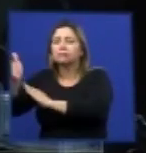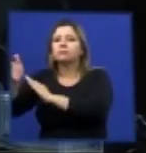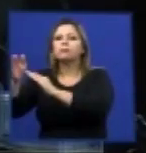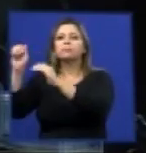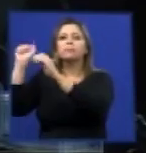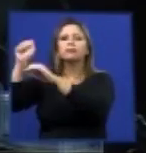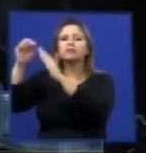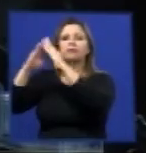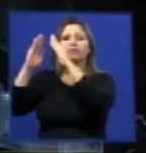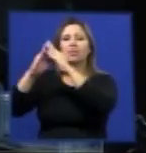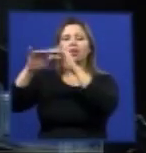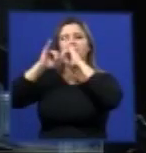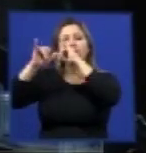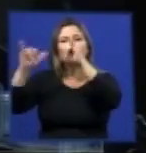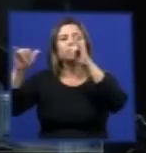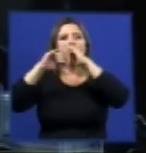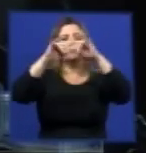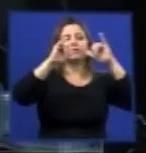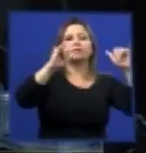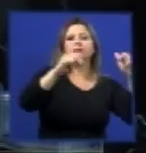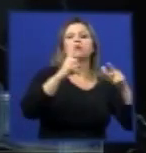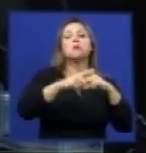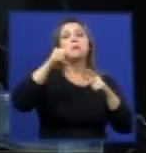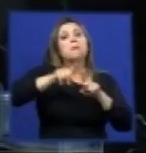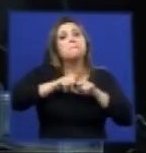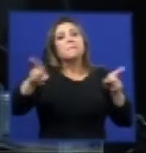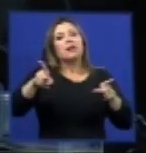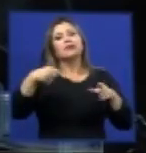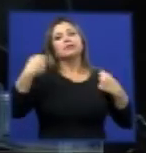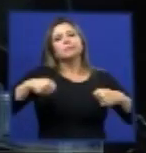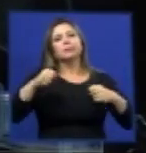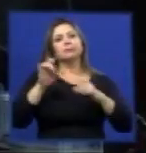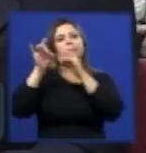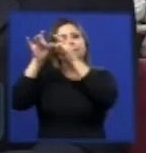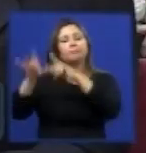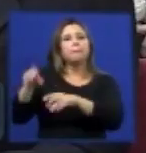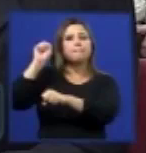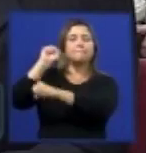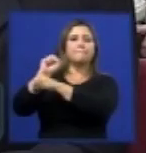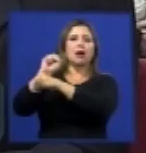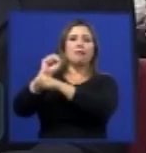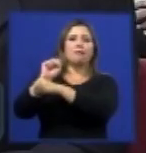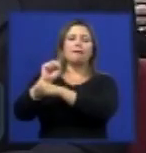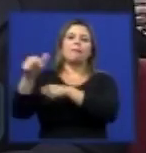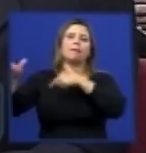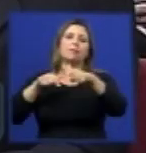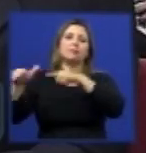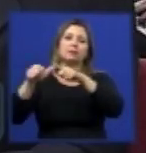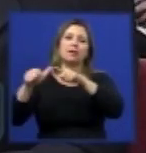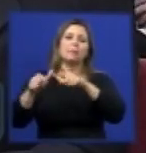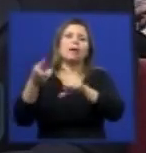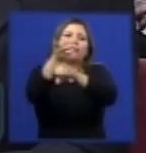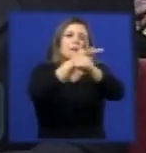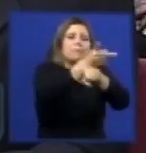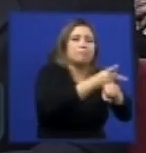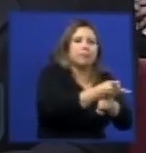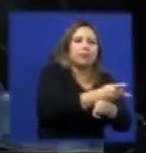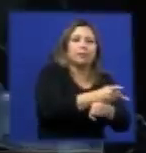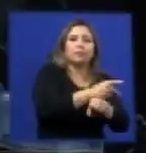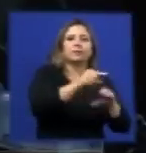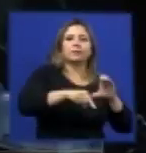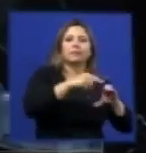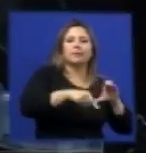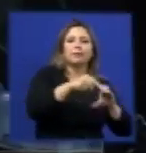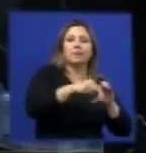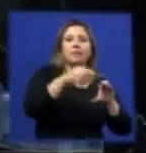divulgação das ações de prevenção e controle que tem que dar conta desse problema por conta de